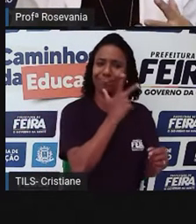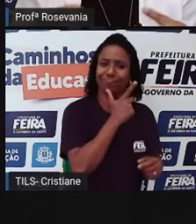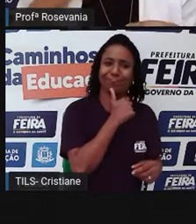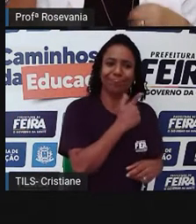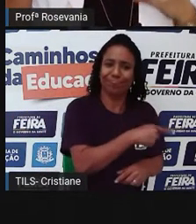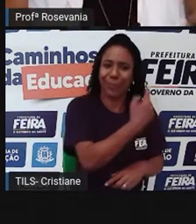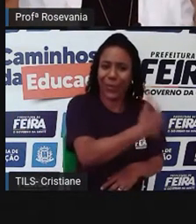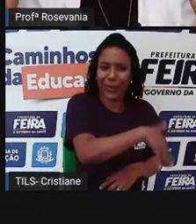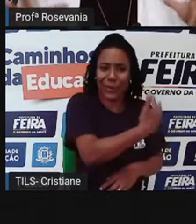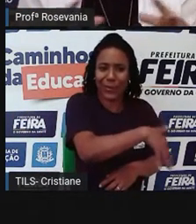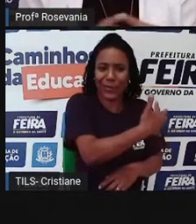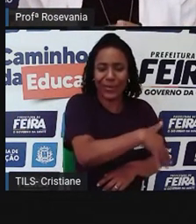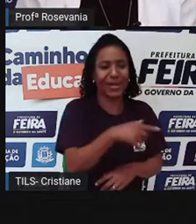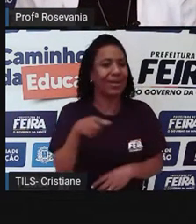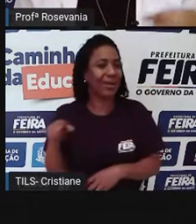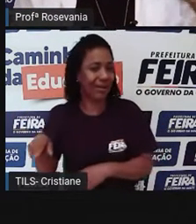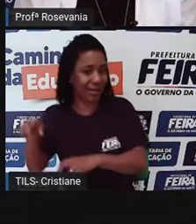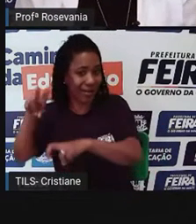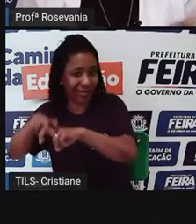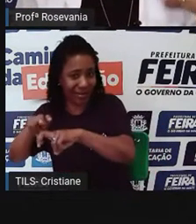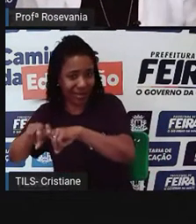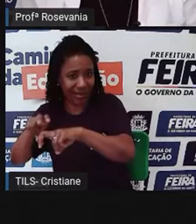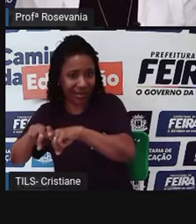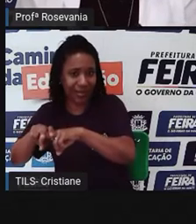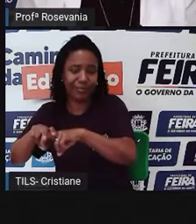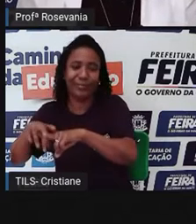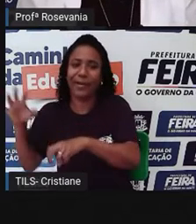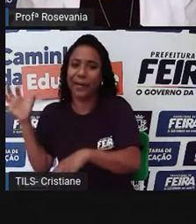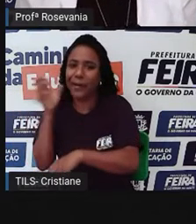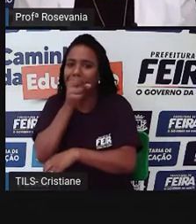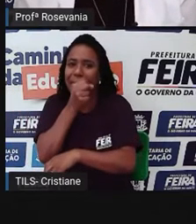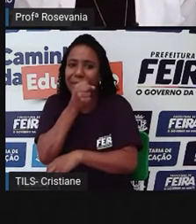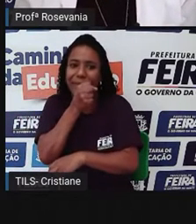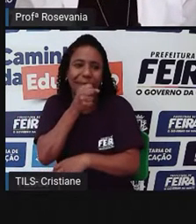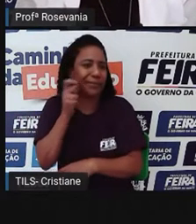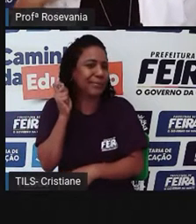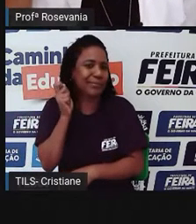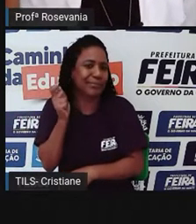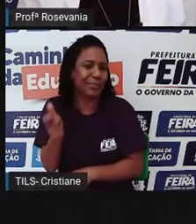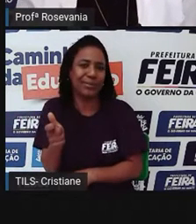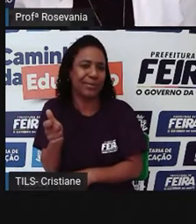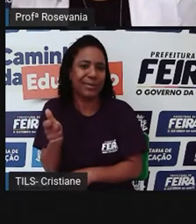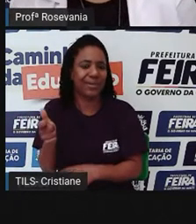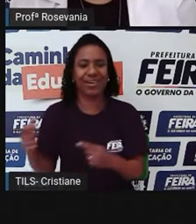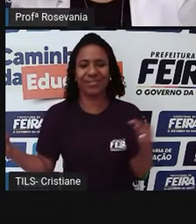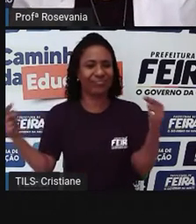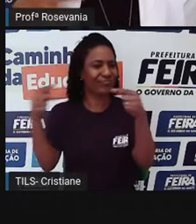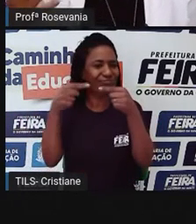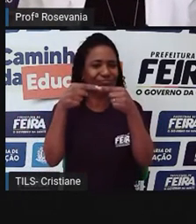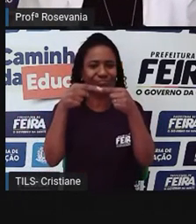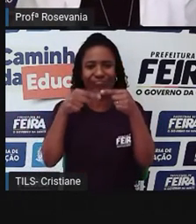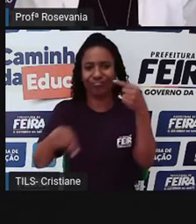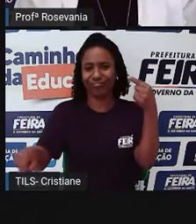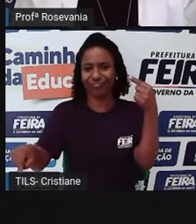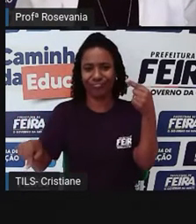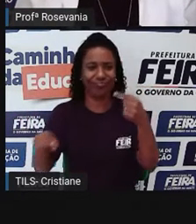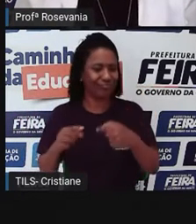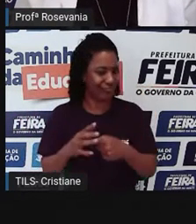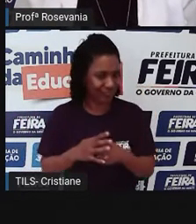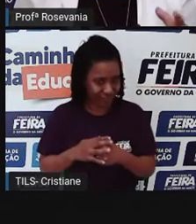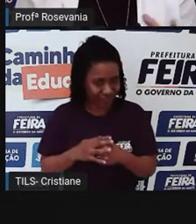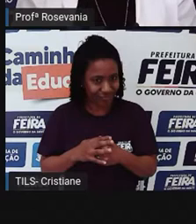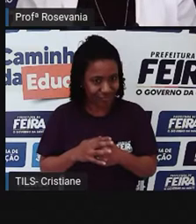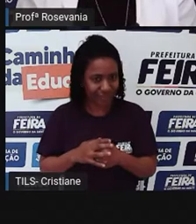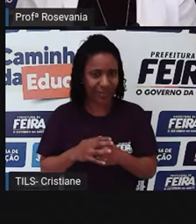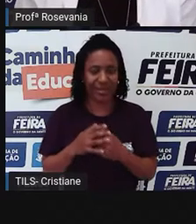disparidos as coisas. Ou, às vezes, até eu gastava mais para fazer um determinado produto e o qual eu trocava, nem gastava tanto